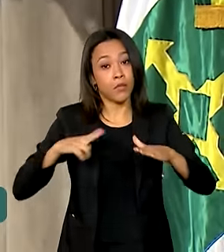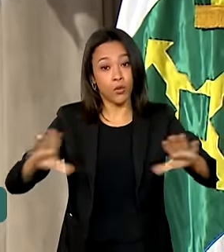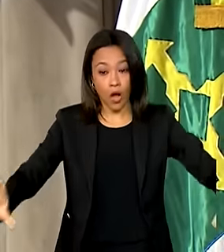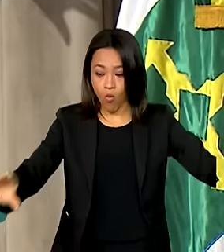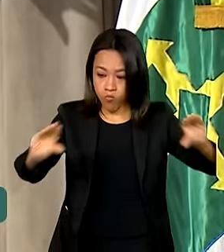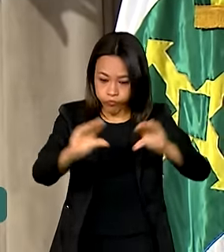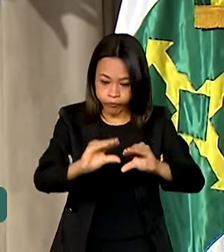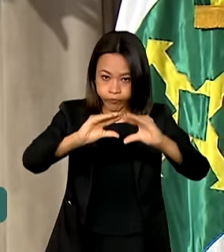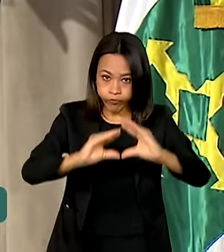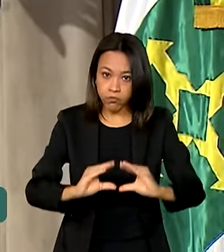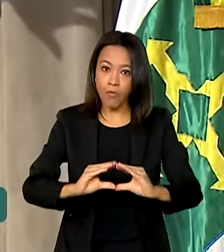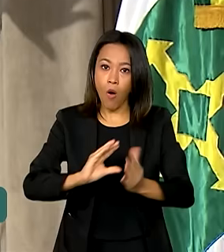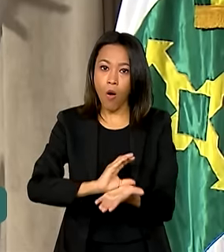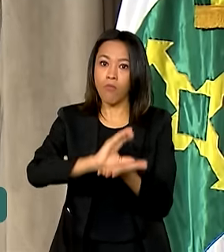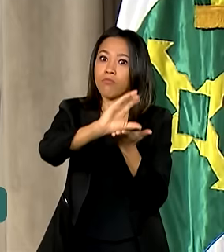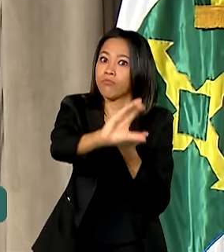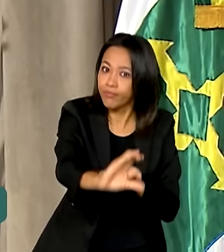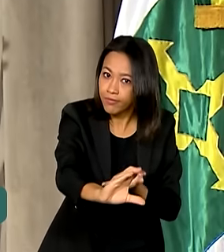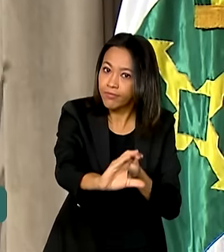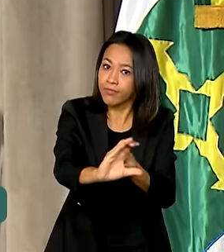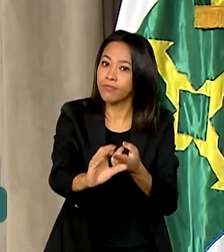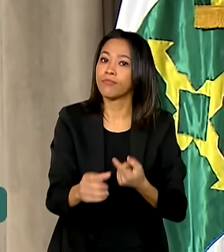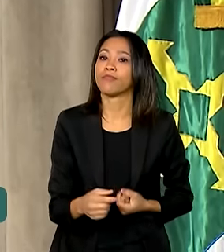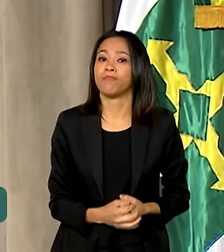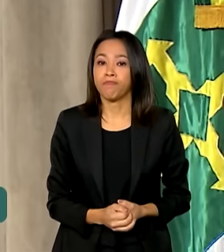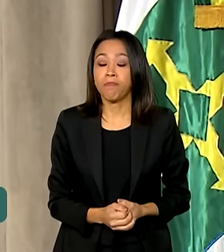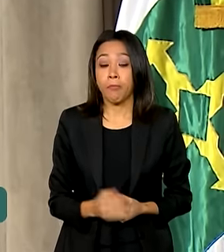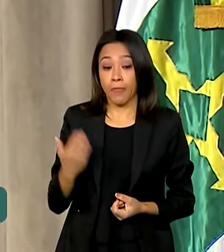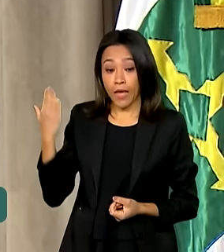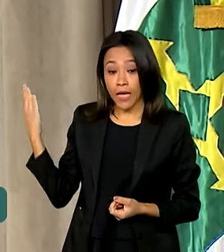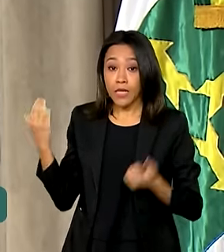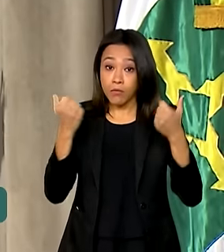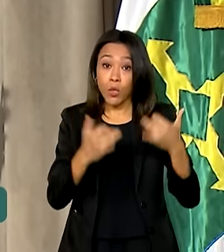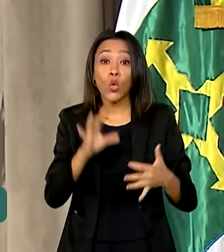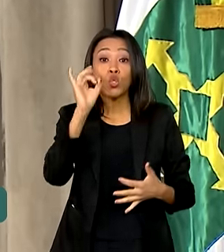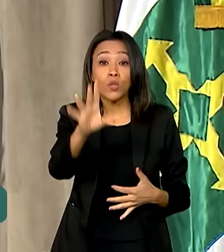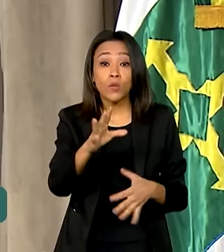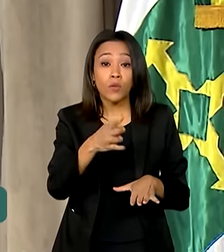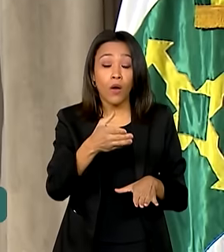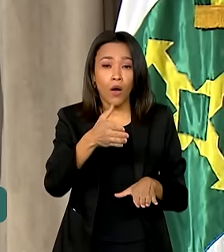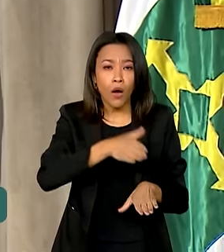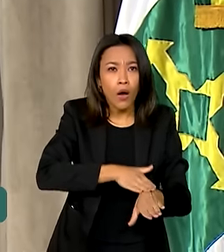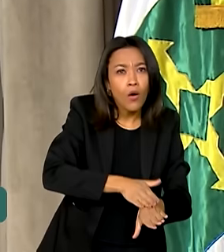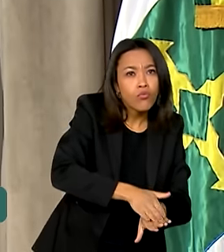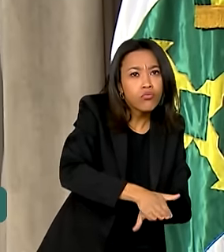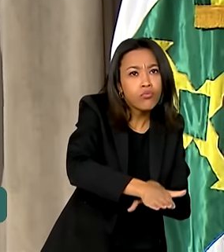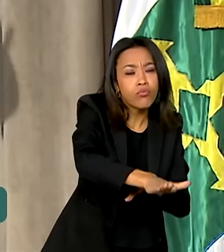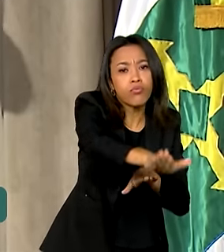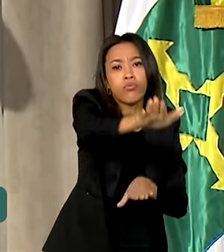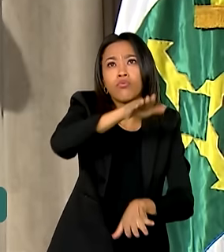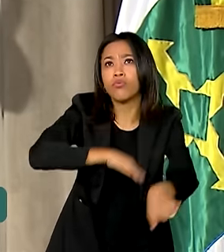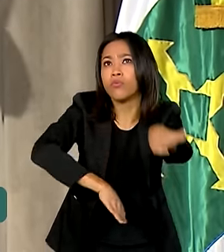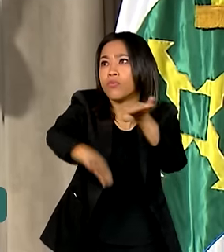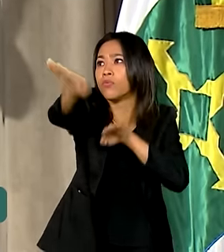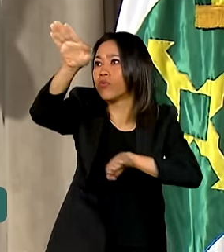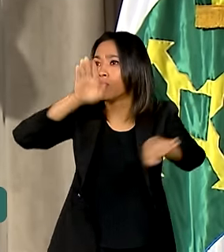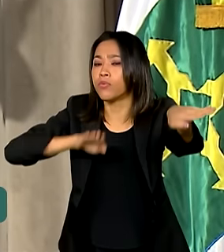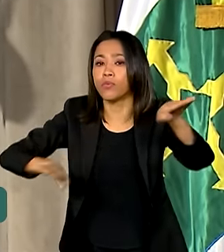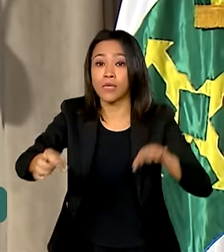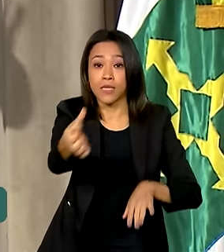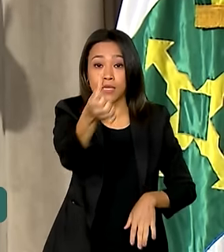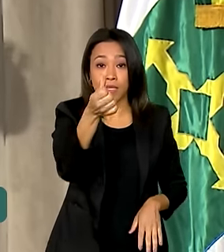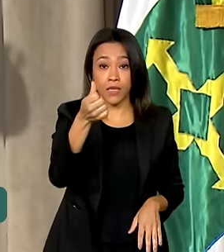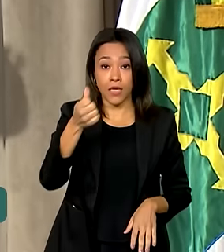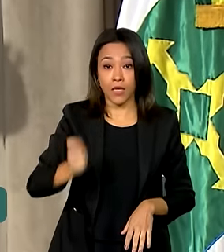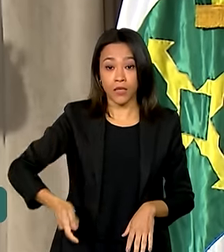atração do capital privado, só foram feitos, ministro dos Naths, em rodovias lá no Ministério do Transporte, no governo passado, seis leilões